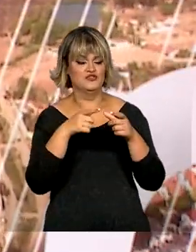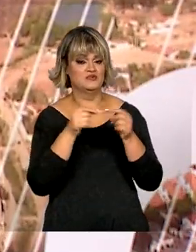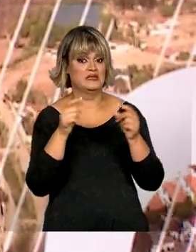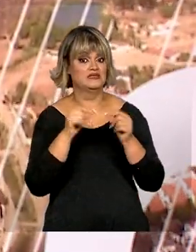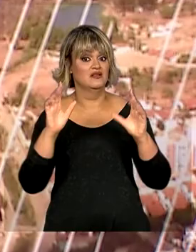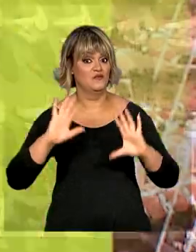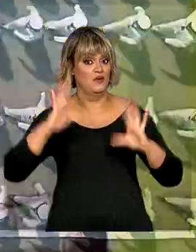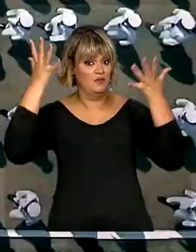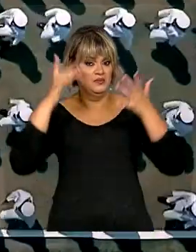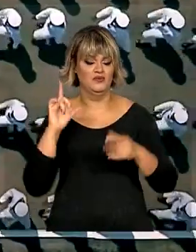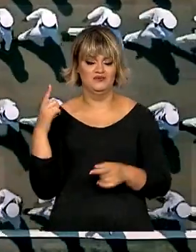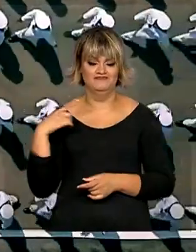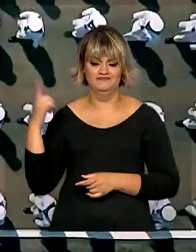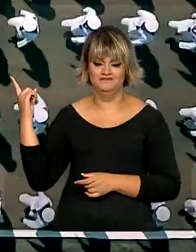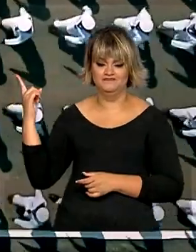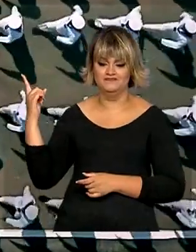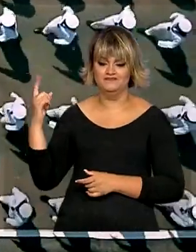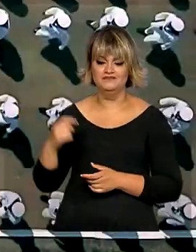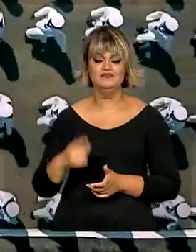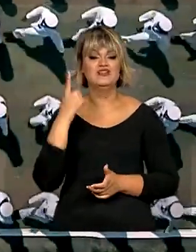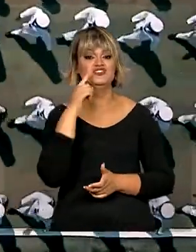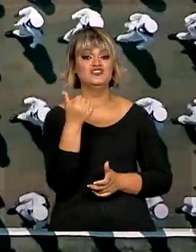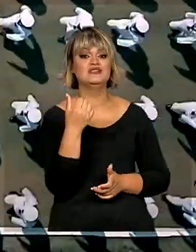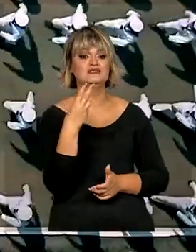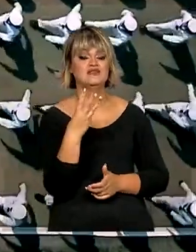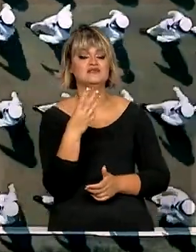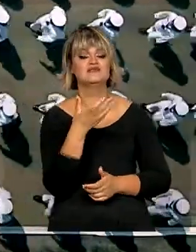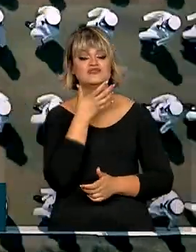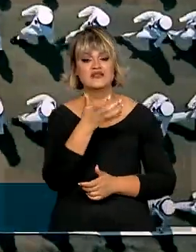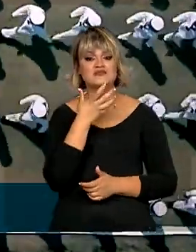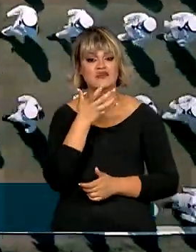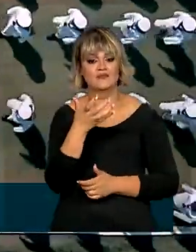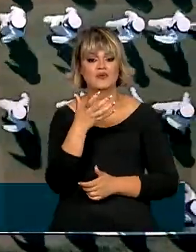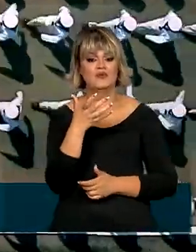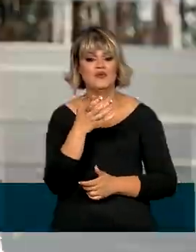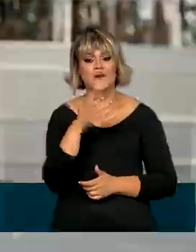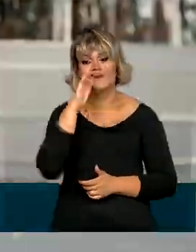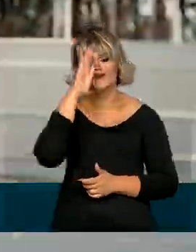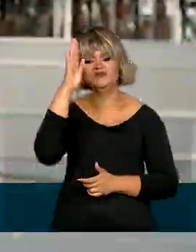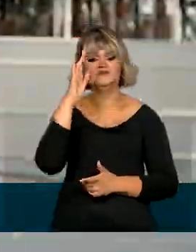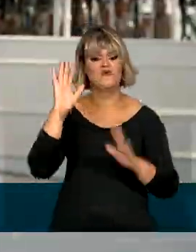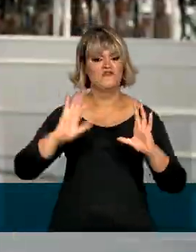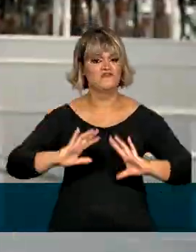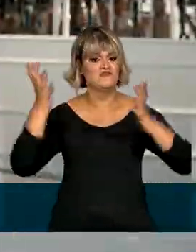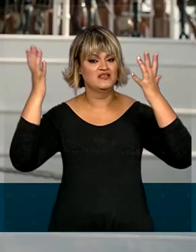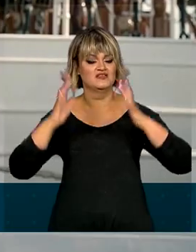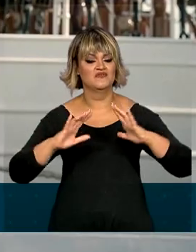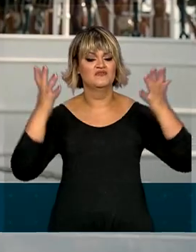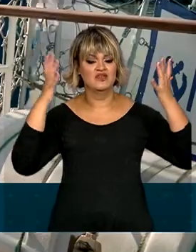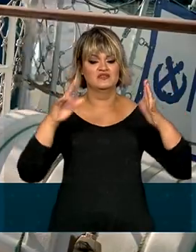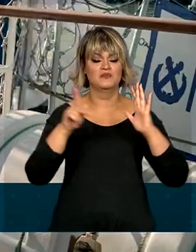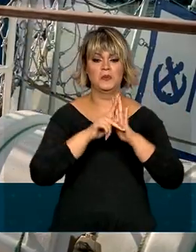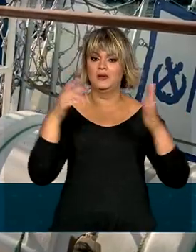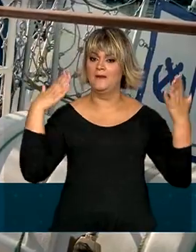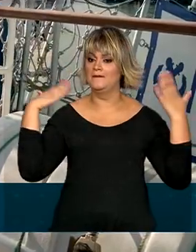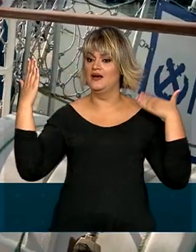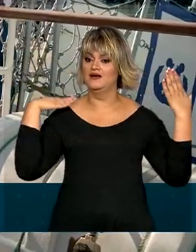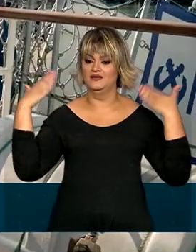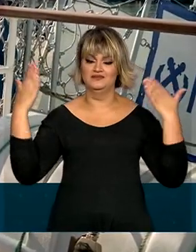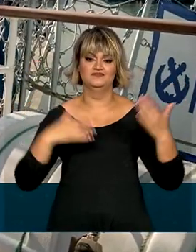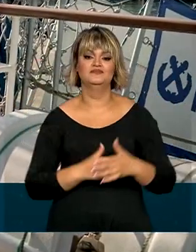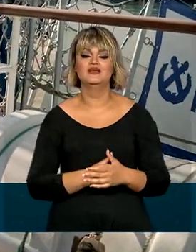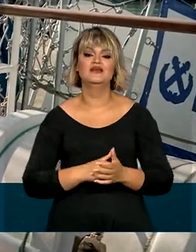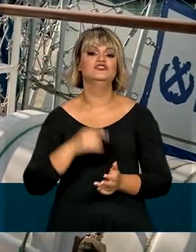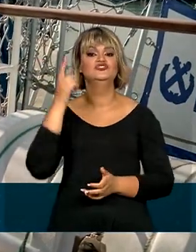Brasília. O dia 13 de dezembro é um dos principais eventos comemorativos da Marinha. A